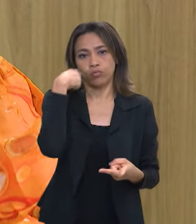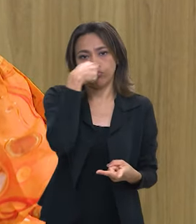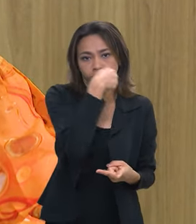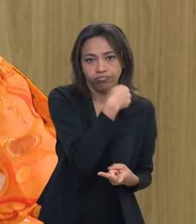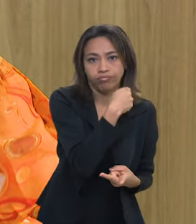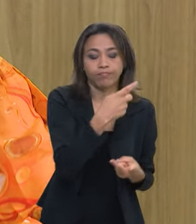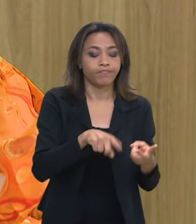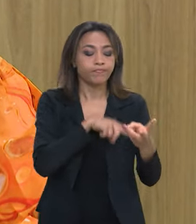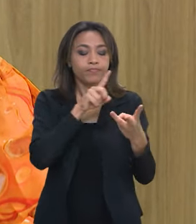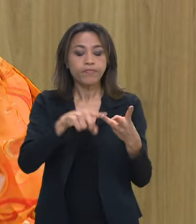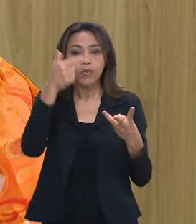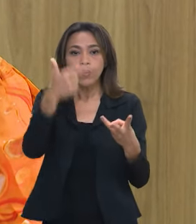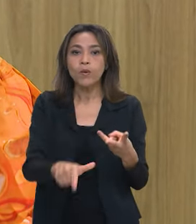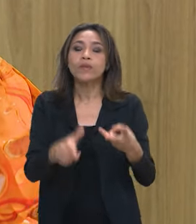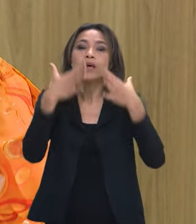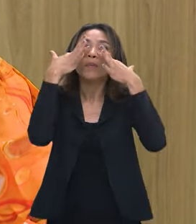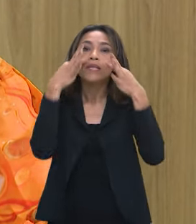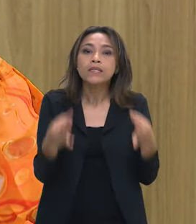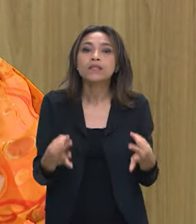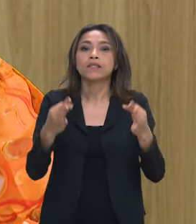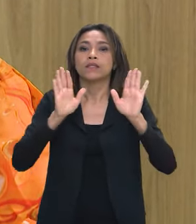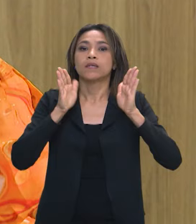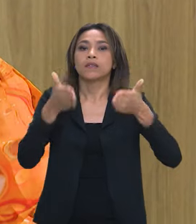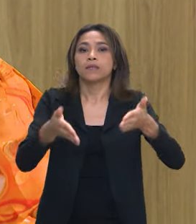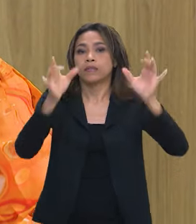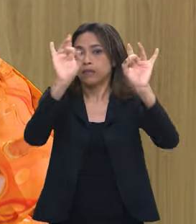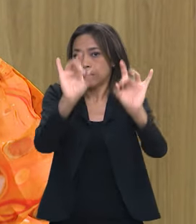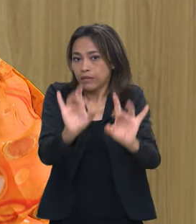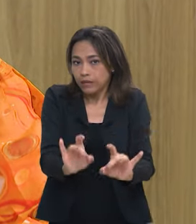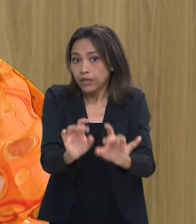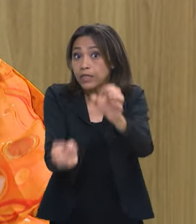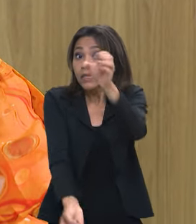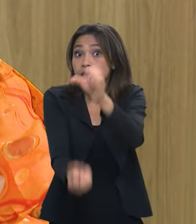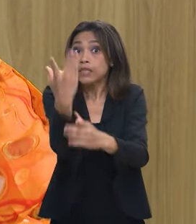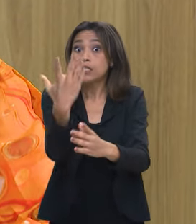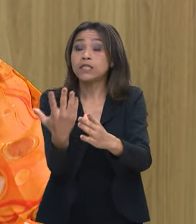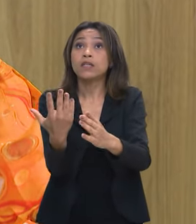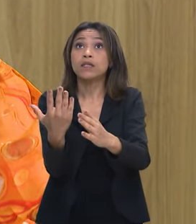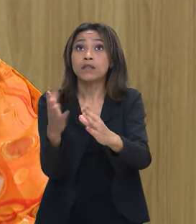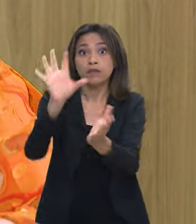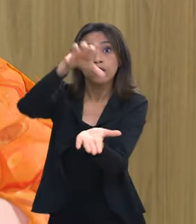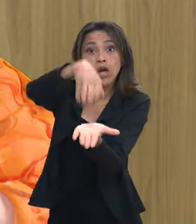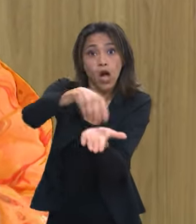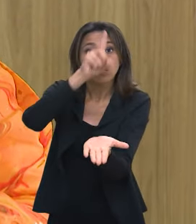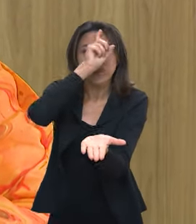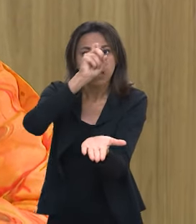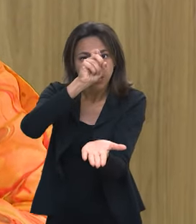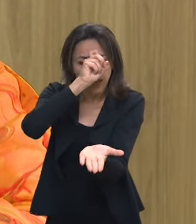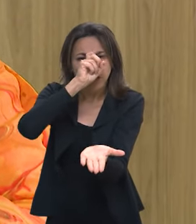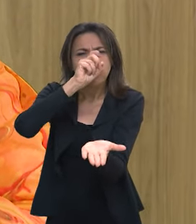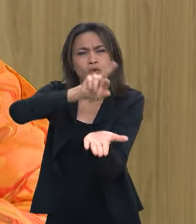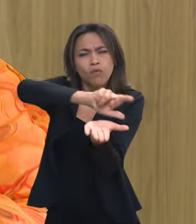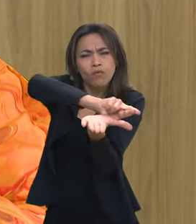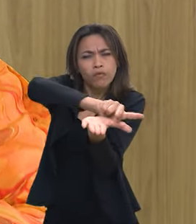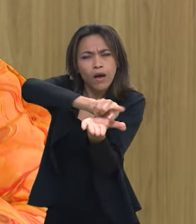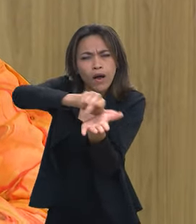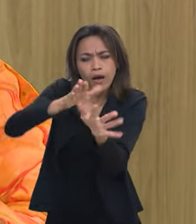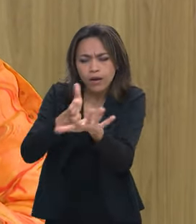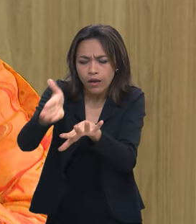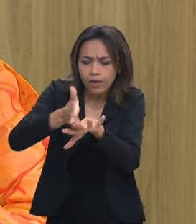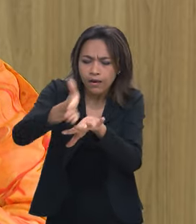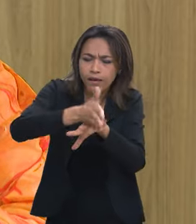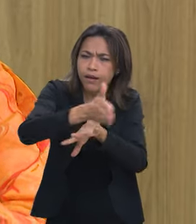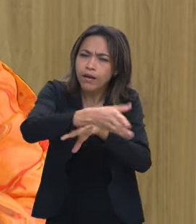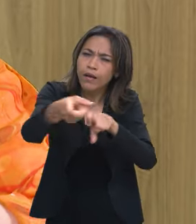ele se volta para a atenção especializada com a construção de hospitais de policlínicas não é